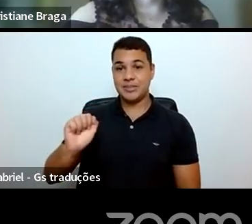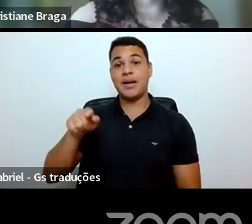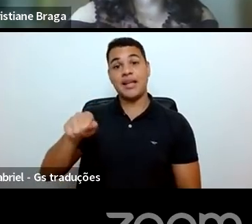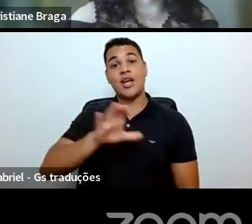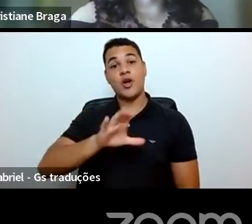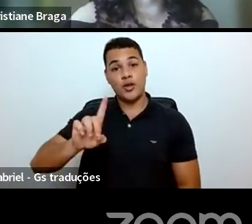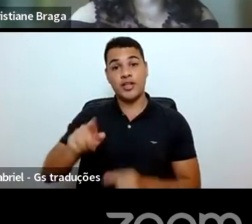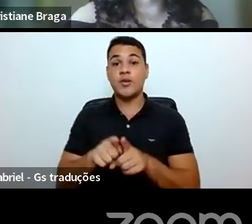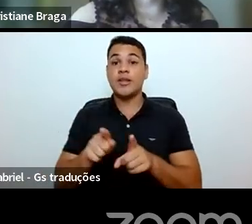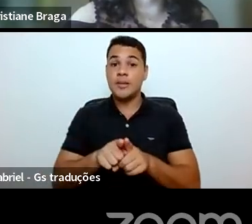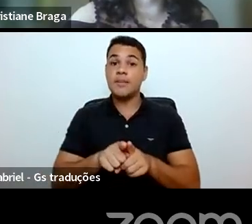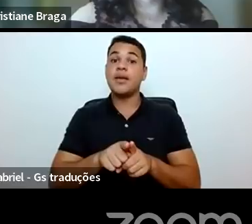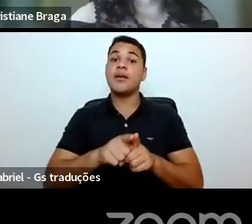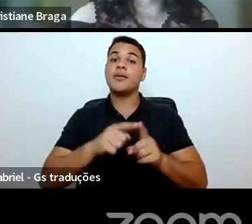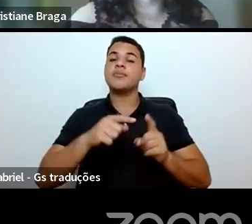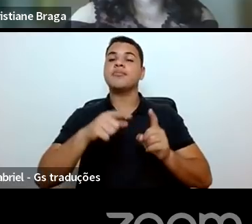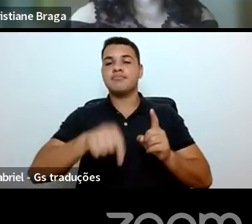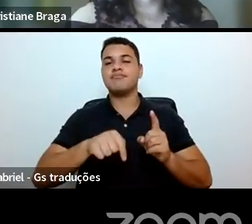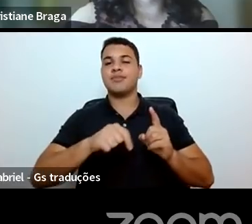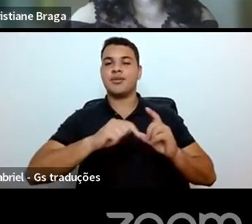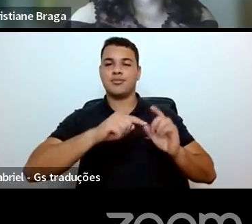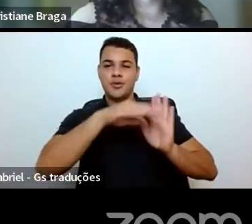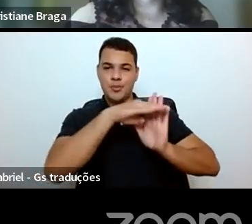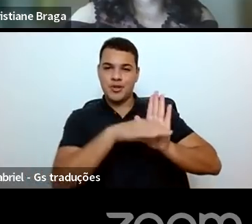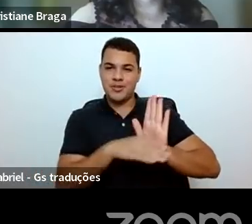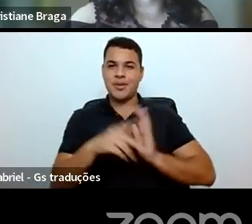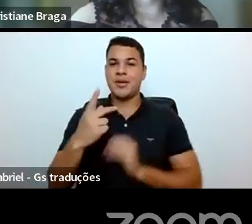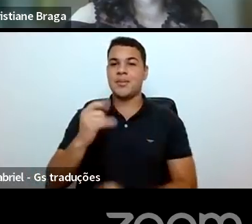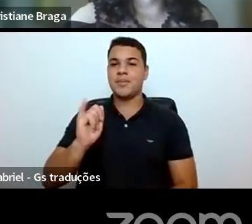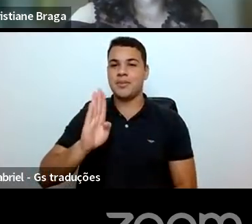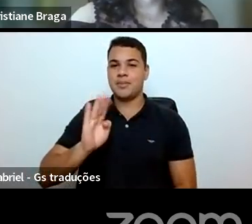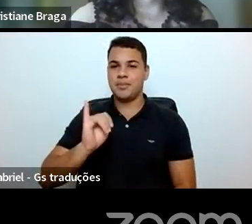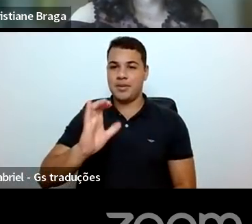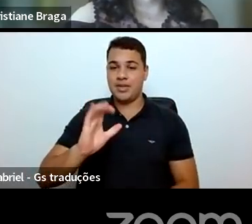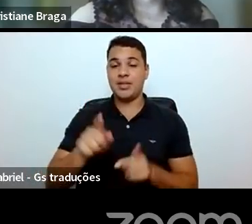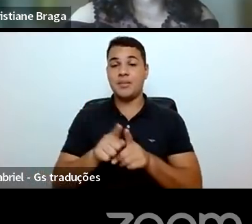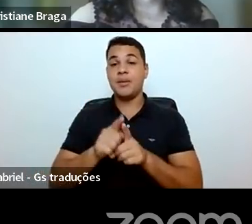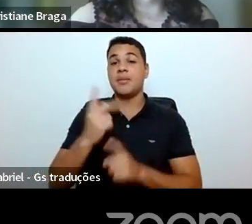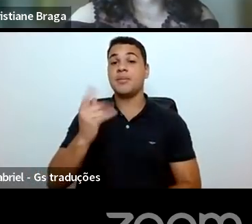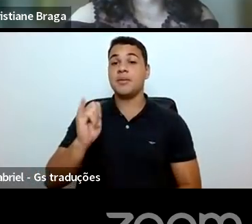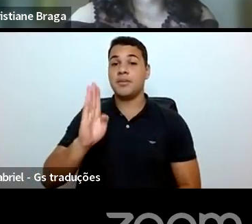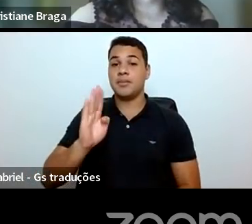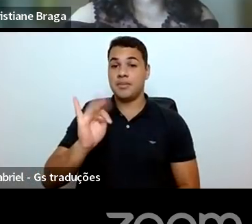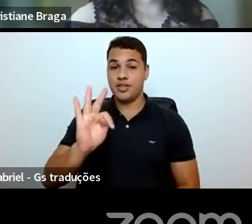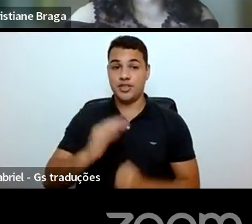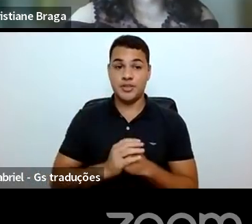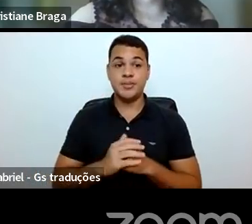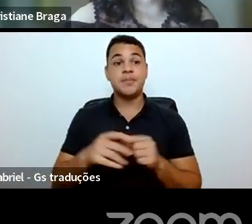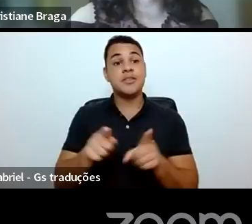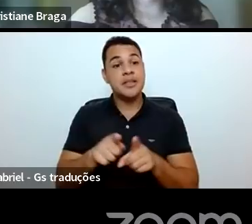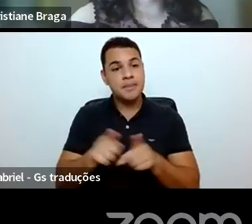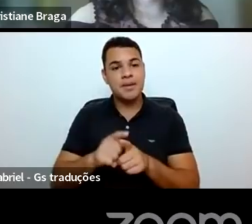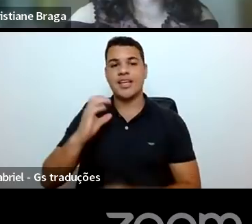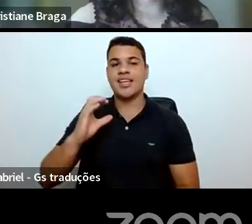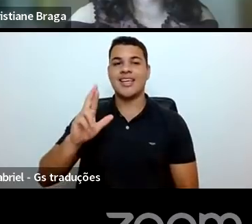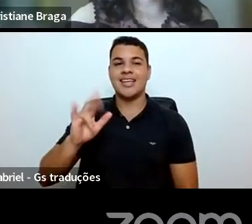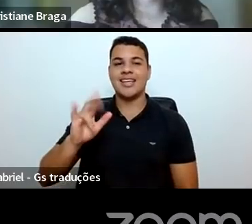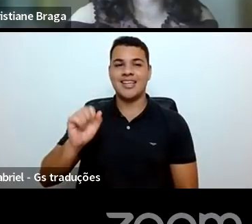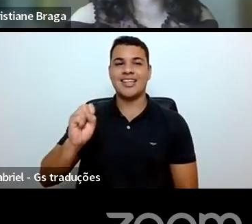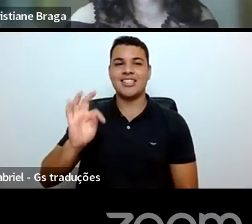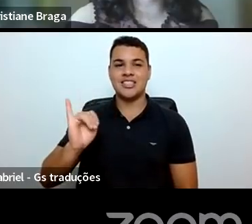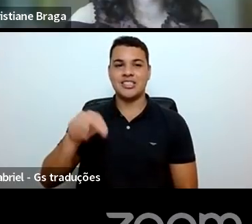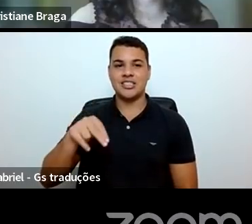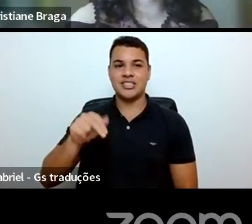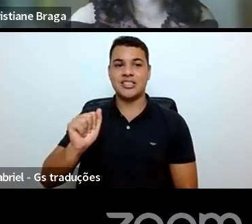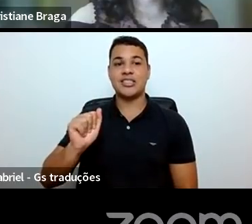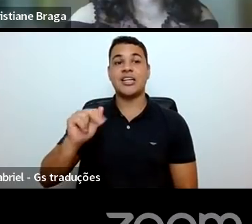dos programas PIBIC e PIBIT. E com a gente também a doutora Cristina Araripe Ferreira, que é doutora em História das